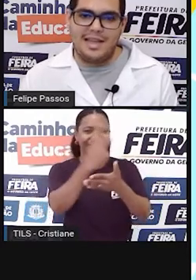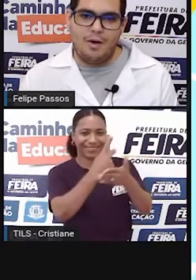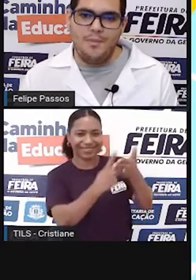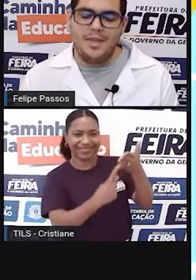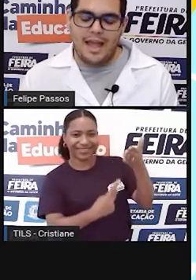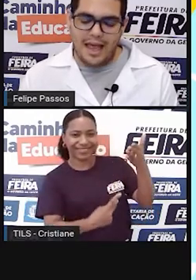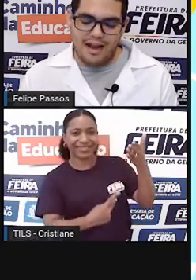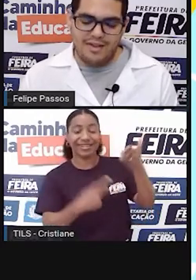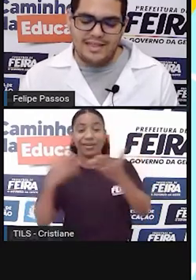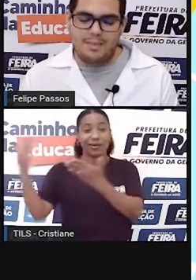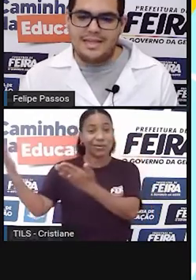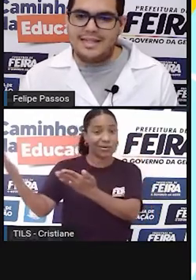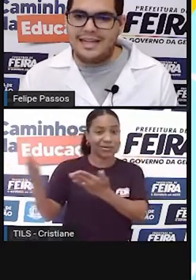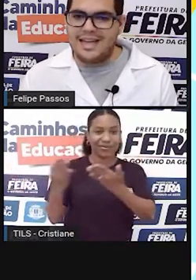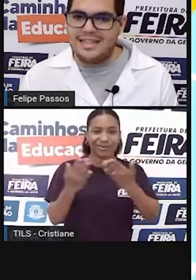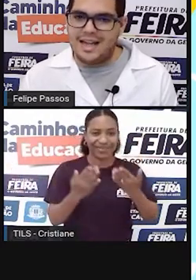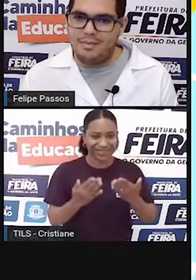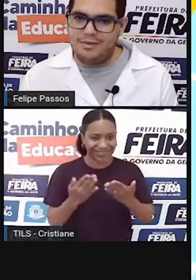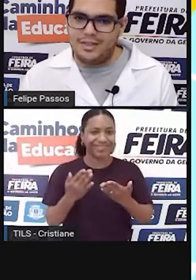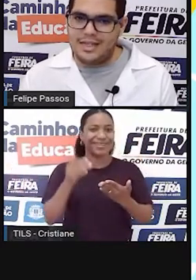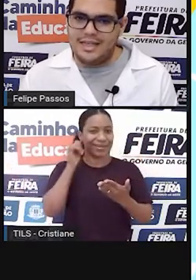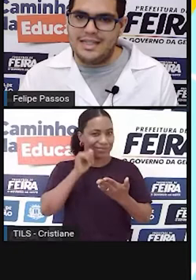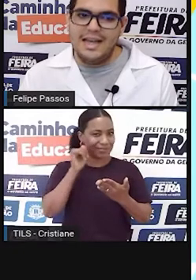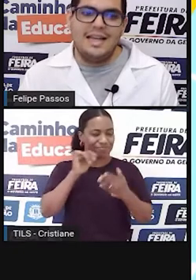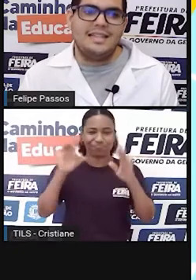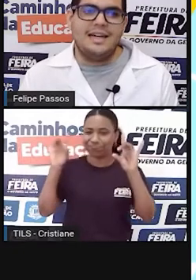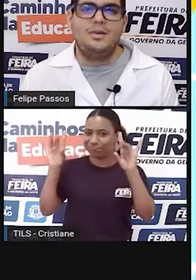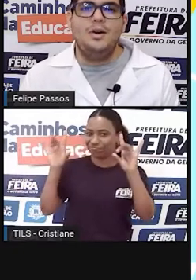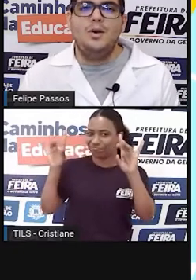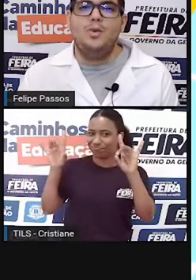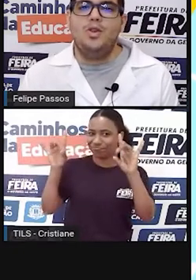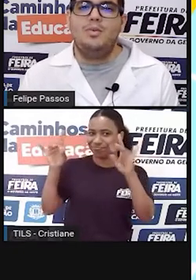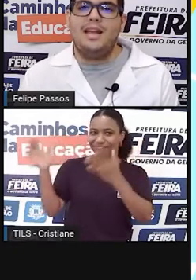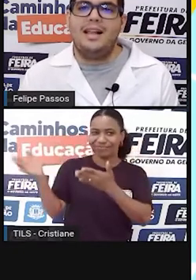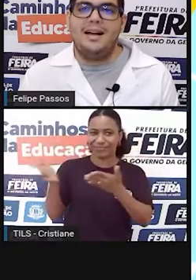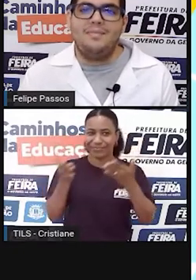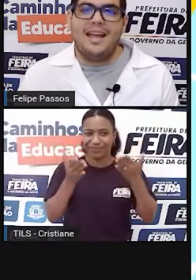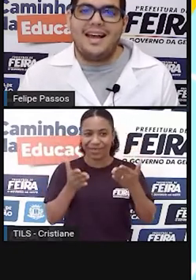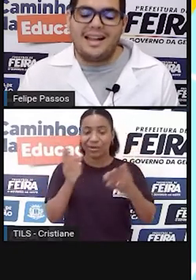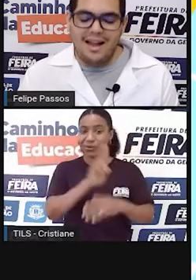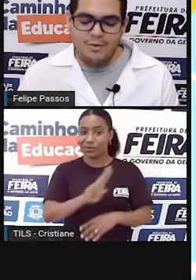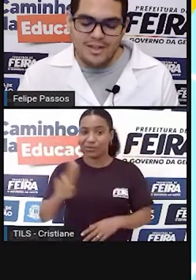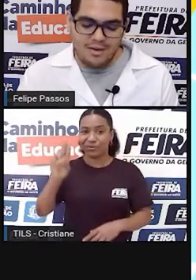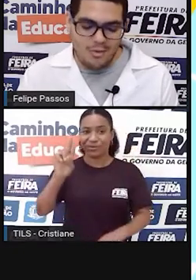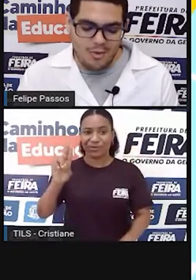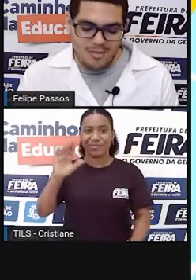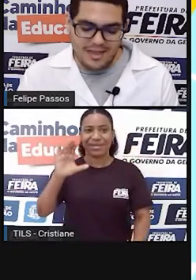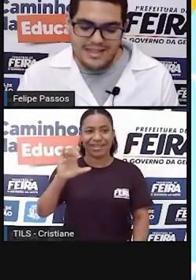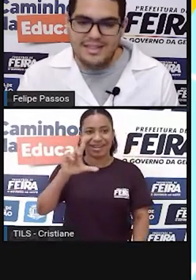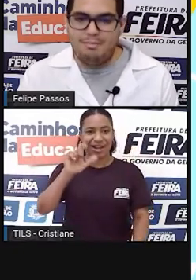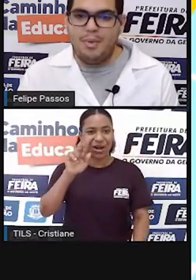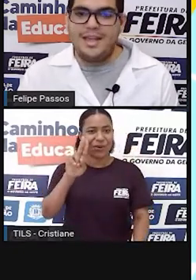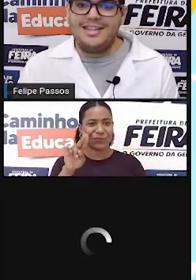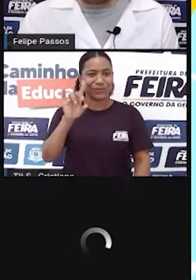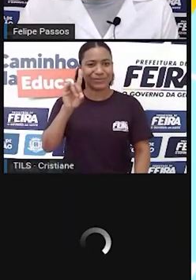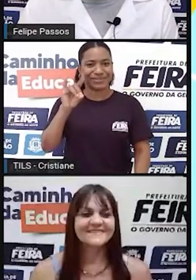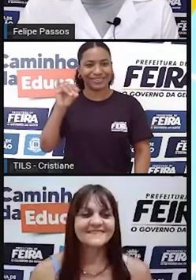especial, ela vai se apresentar já já para vocês, certo? O nome dela é Cláudia Gomes,